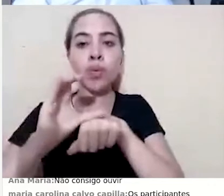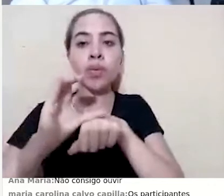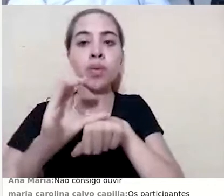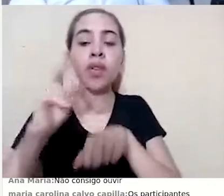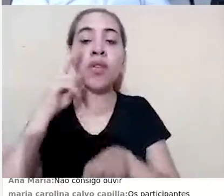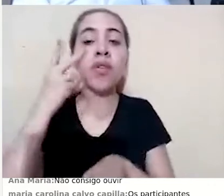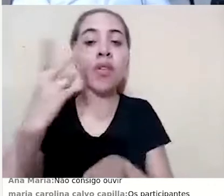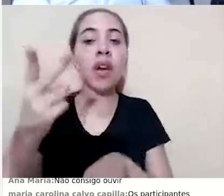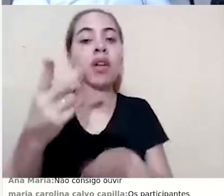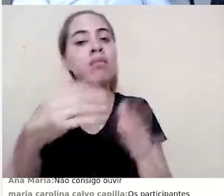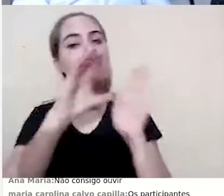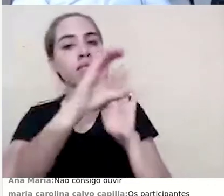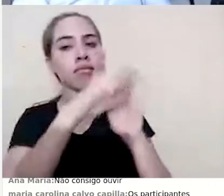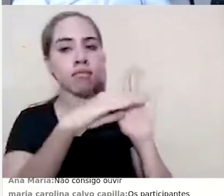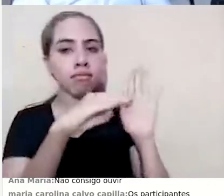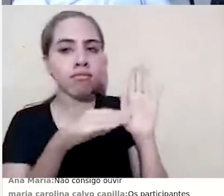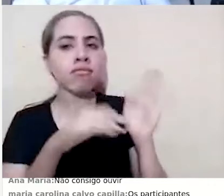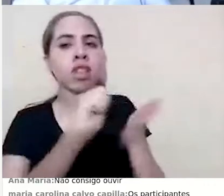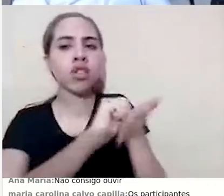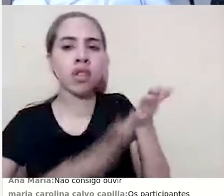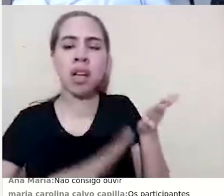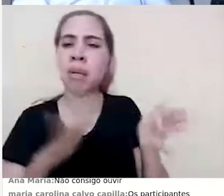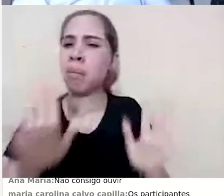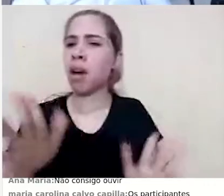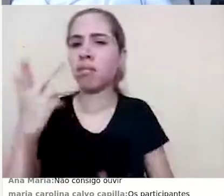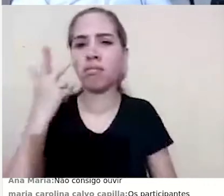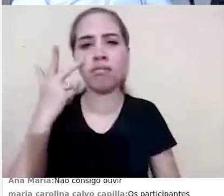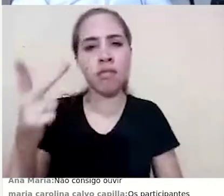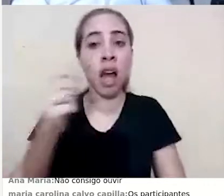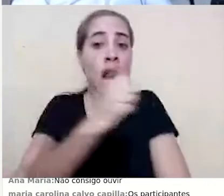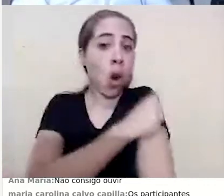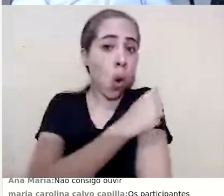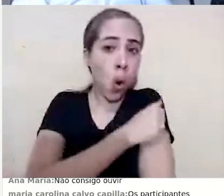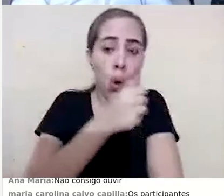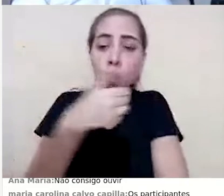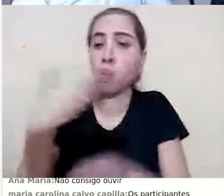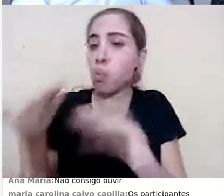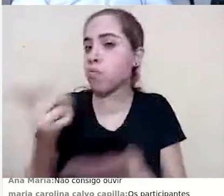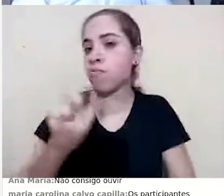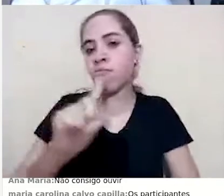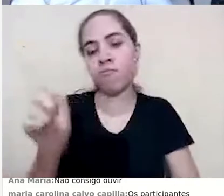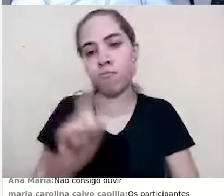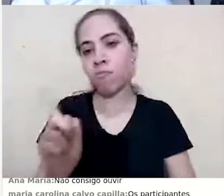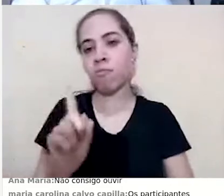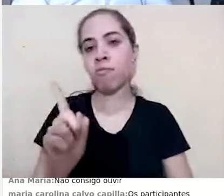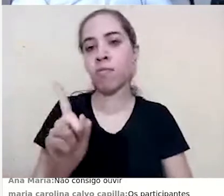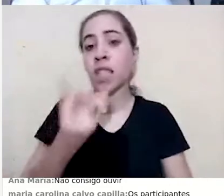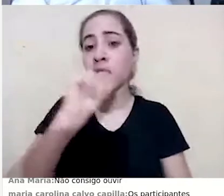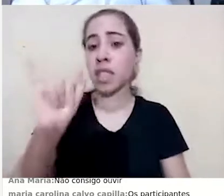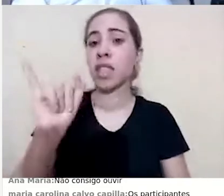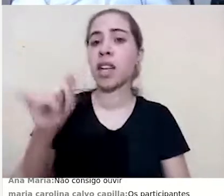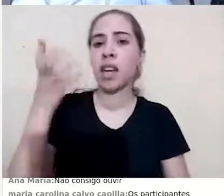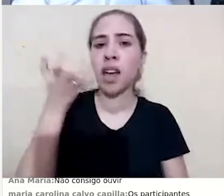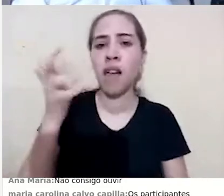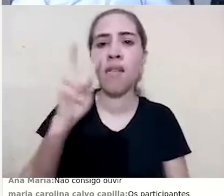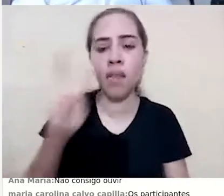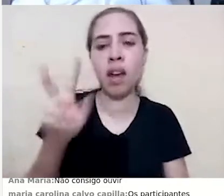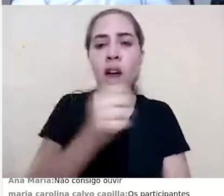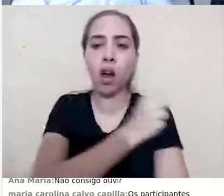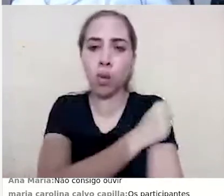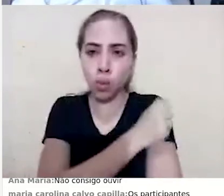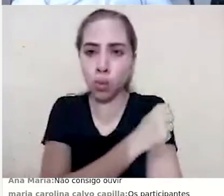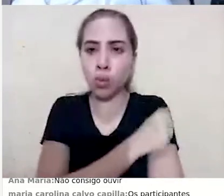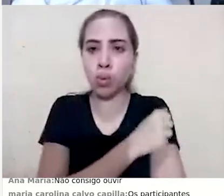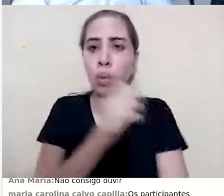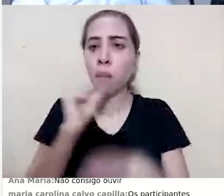todas as atividades, mas eu não consigo identificar nenhum aluno. Para eu identificar o aluno, eu posso vir